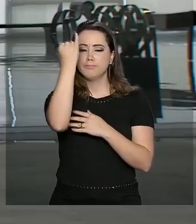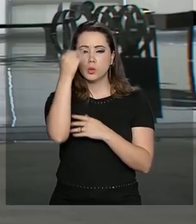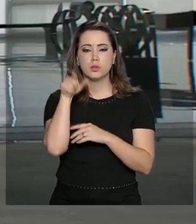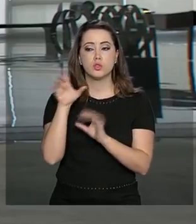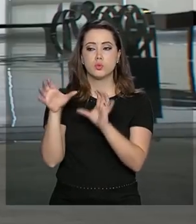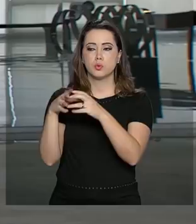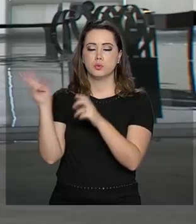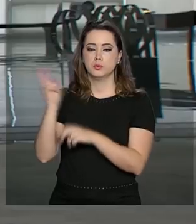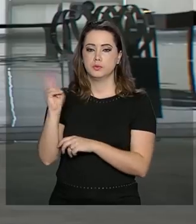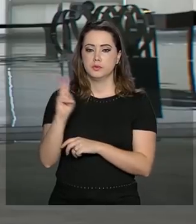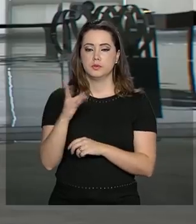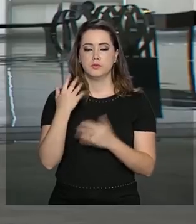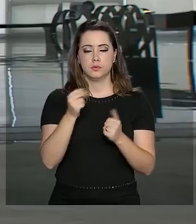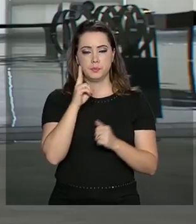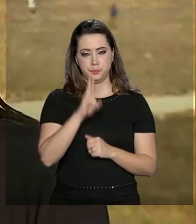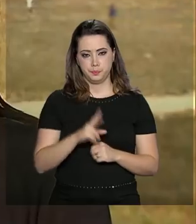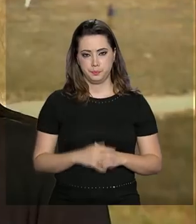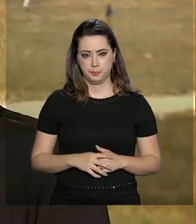venezuelanos. Vamos ouvir.